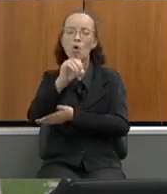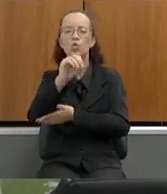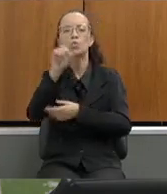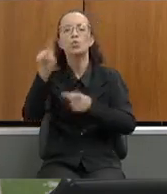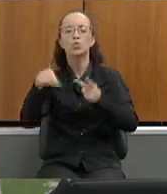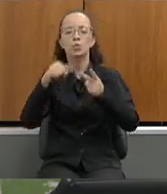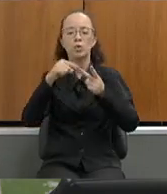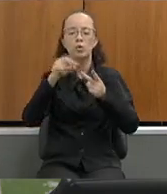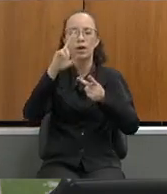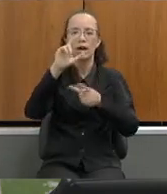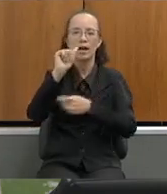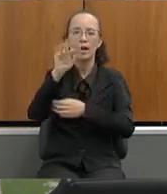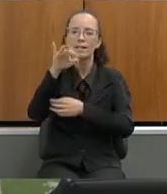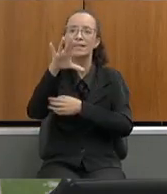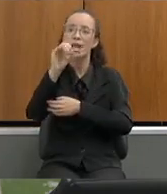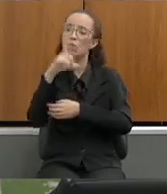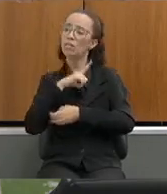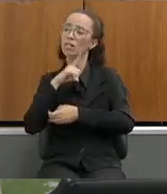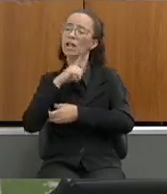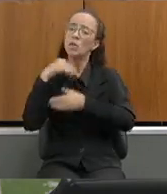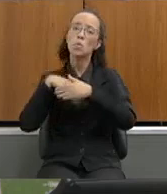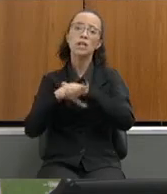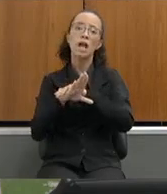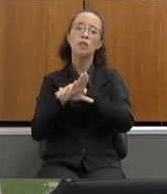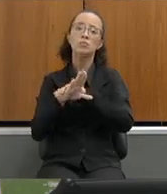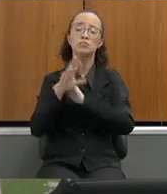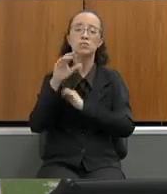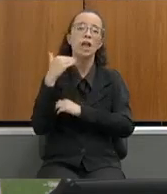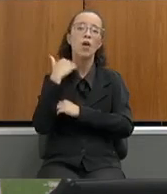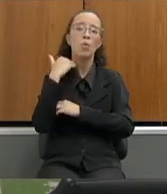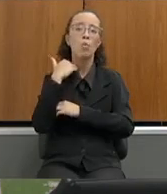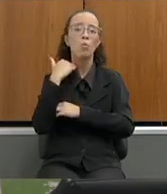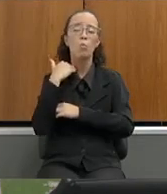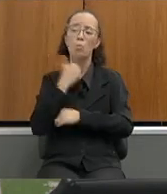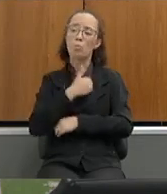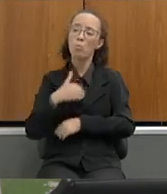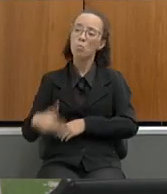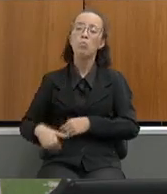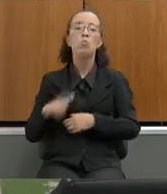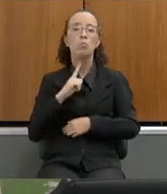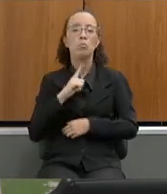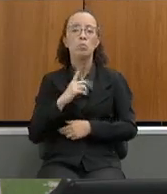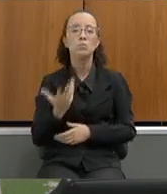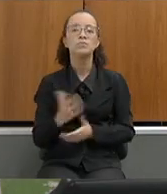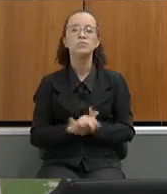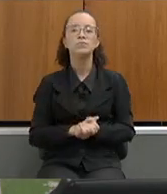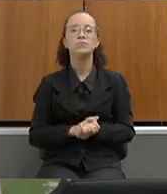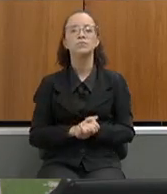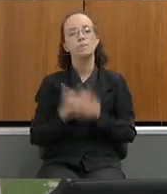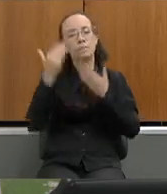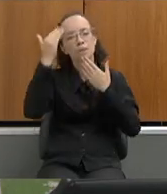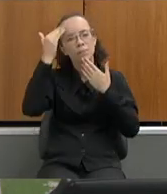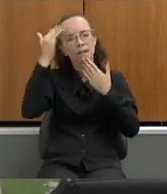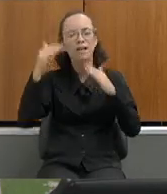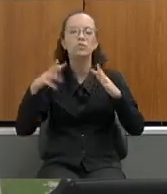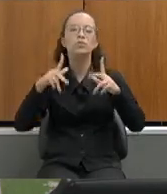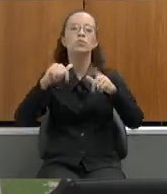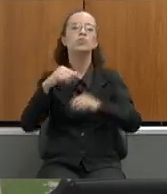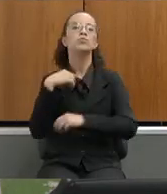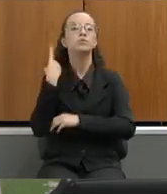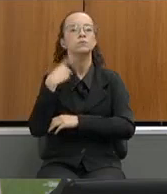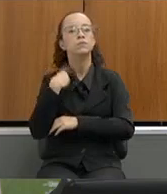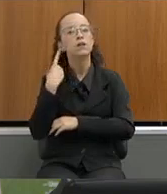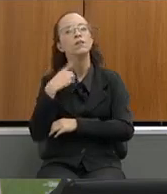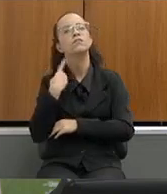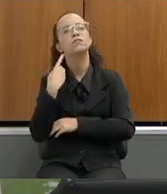existentes que estão lá na conta existem estão lá na conta do governo do Estado agradecer a todos os deputados e